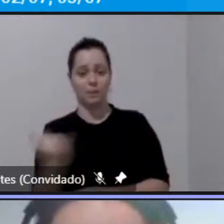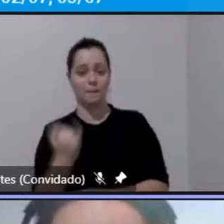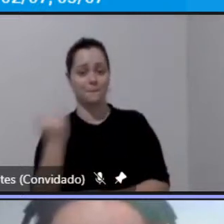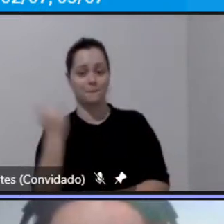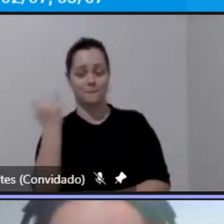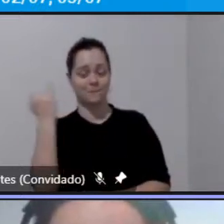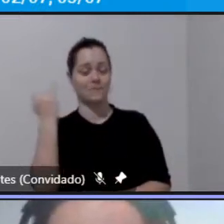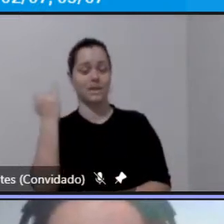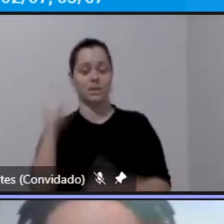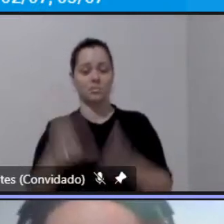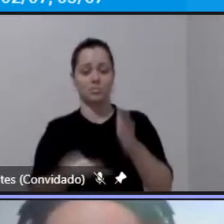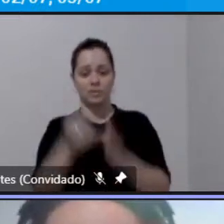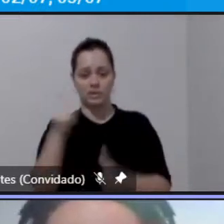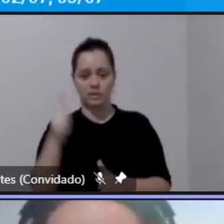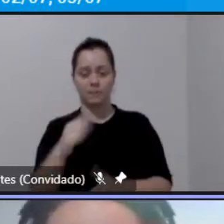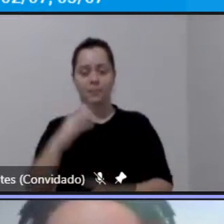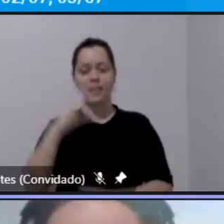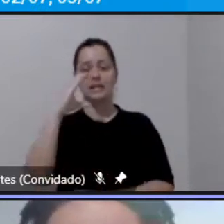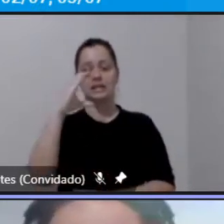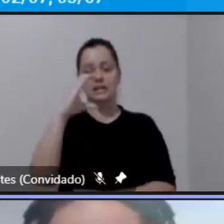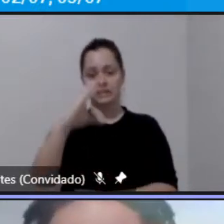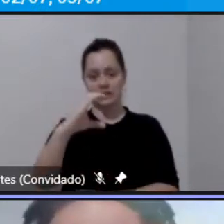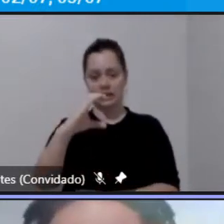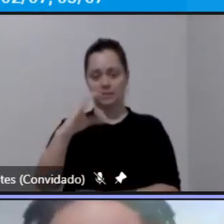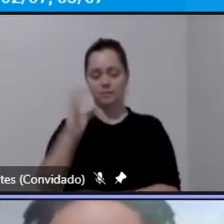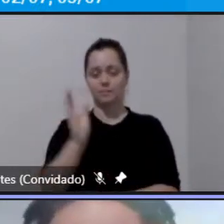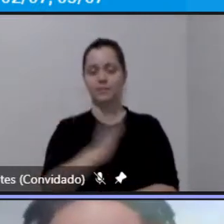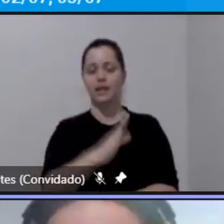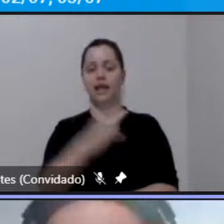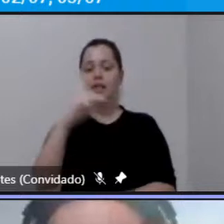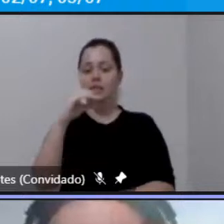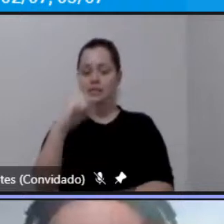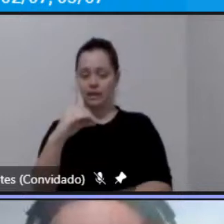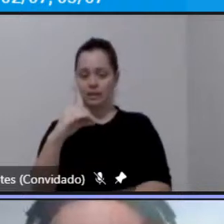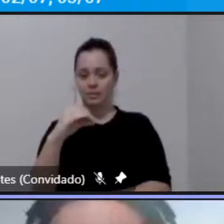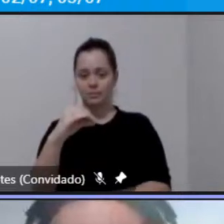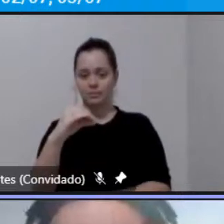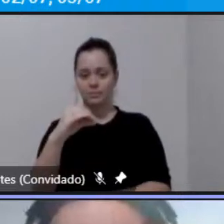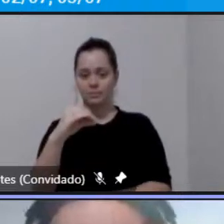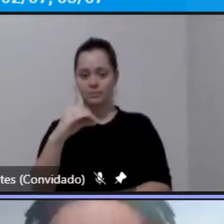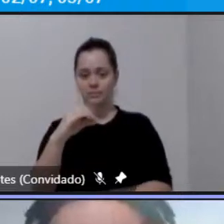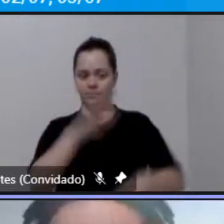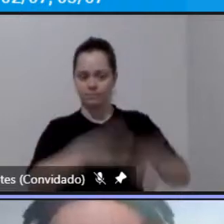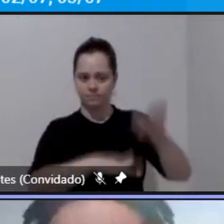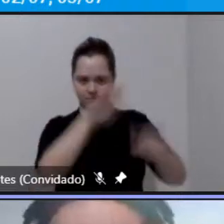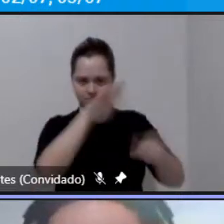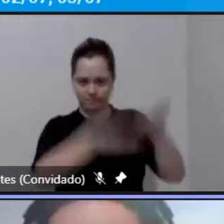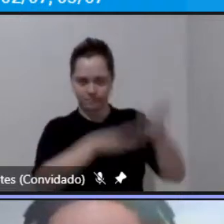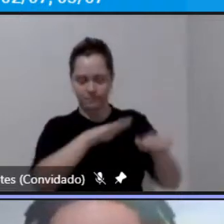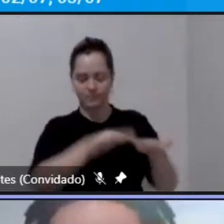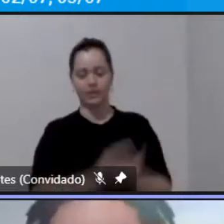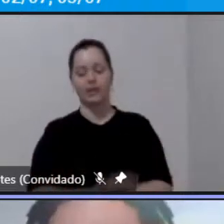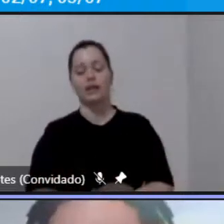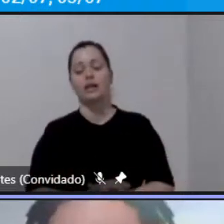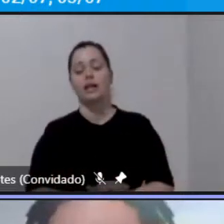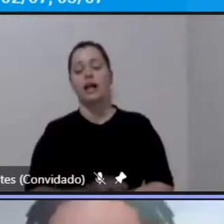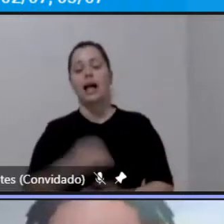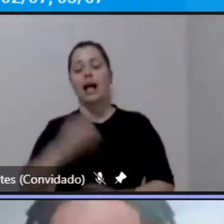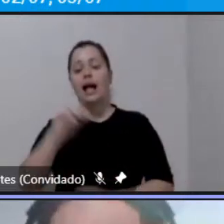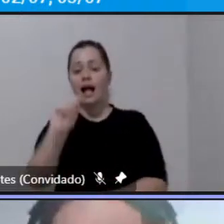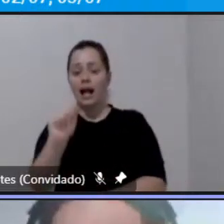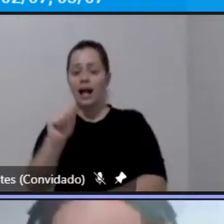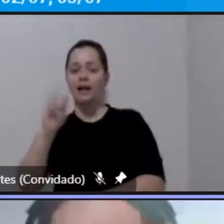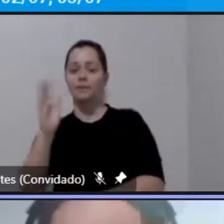C e D na região do vale as classes A e B elas usam o